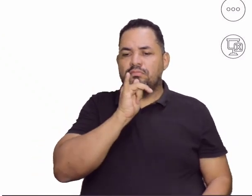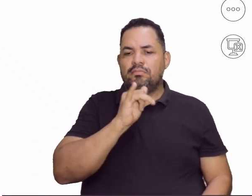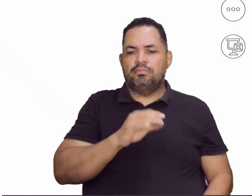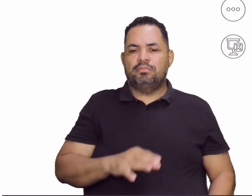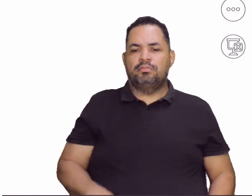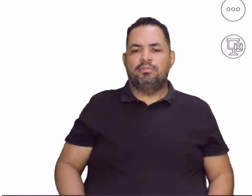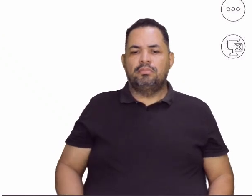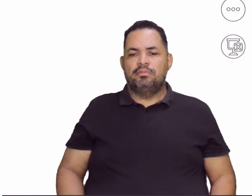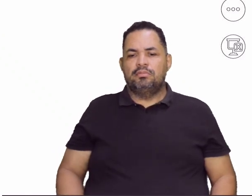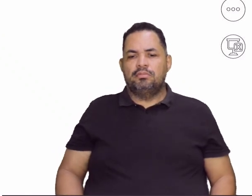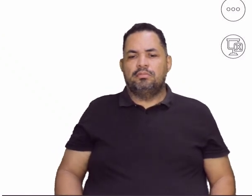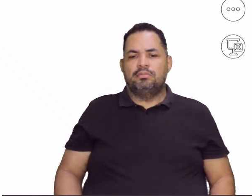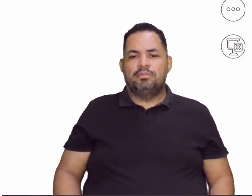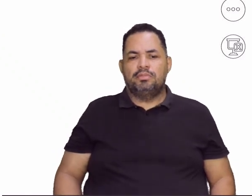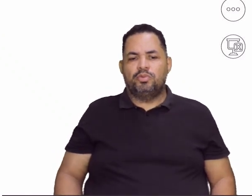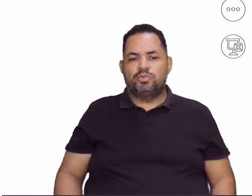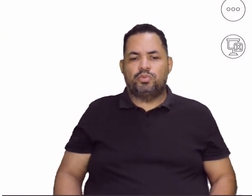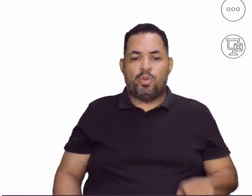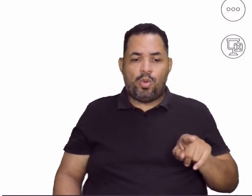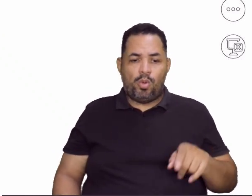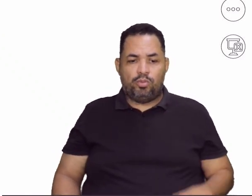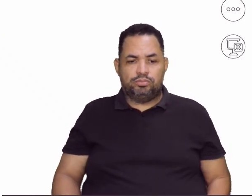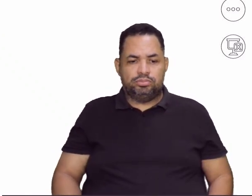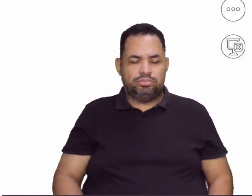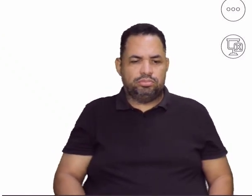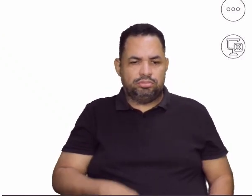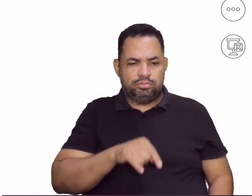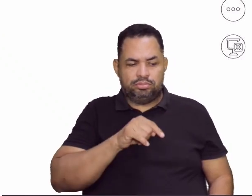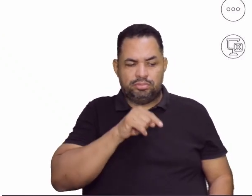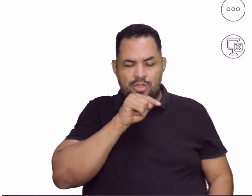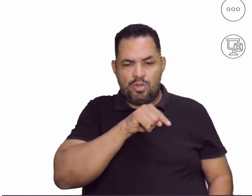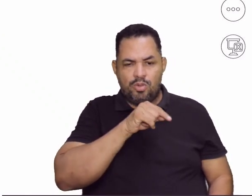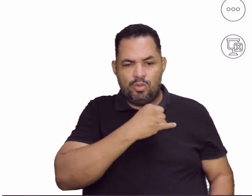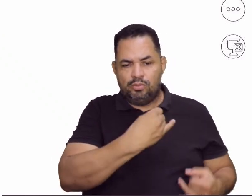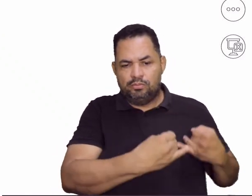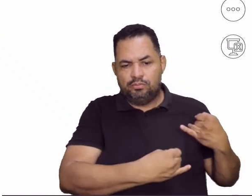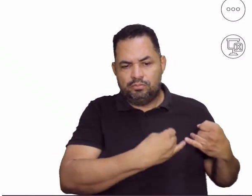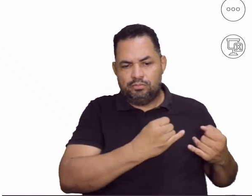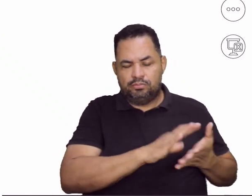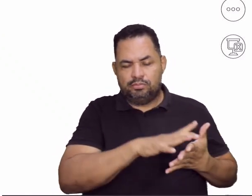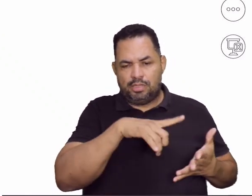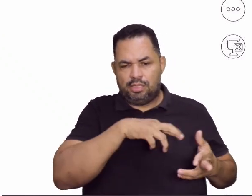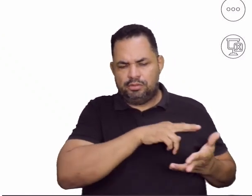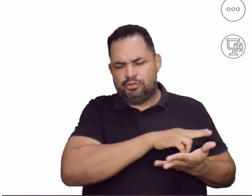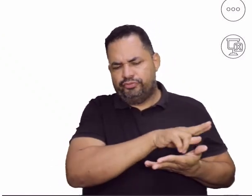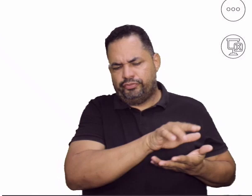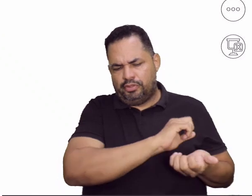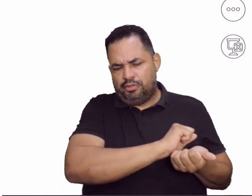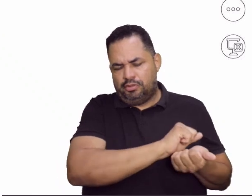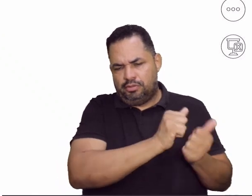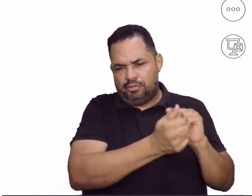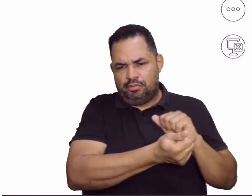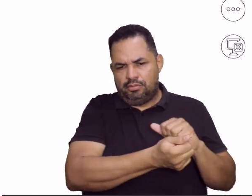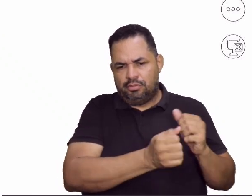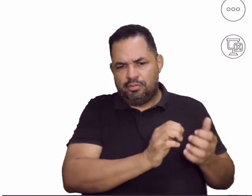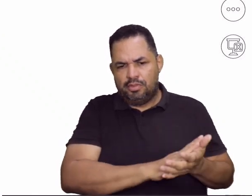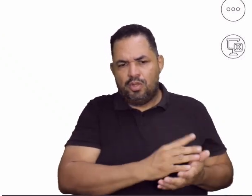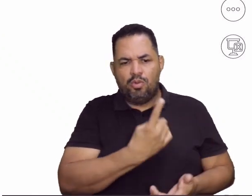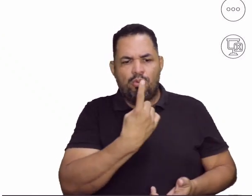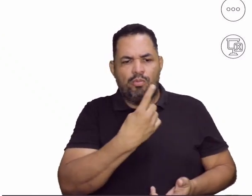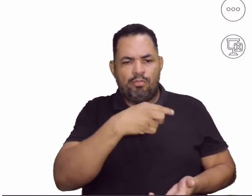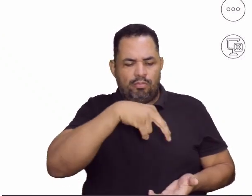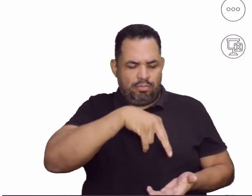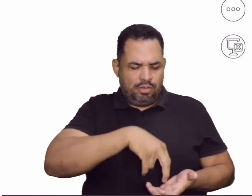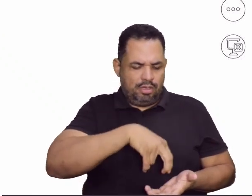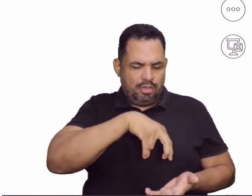o jogo de Amarelinha. Então, eu posso ter diversas adaptações no jogo de Amarelinha, né? Posso pular com um pé só